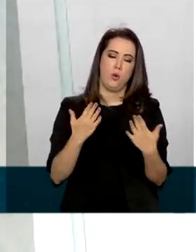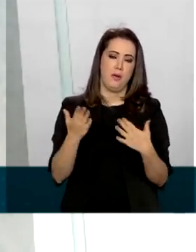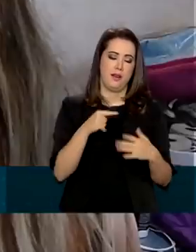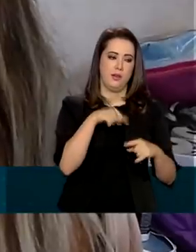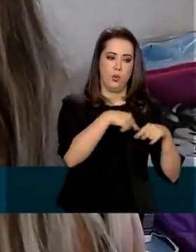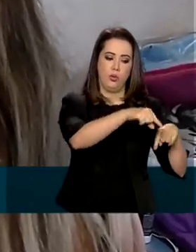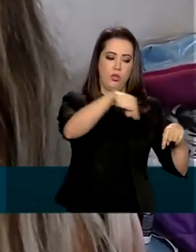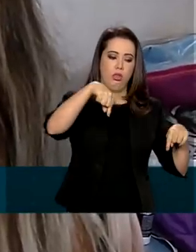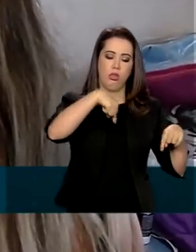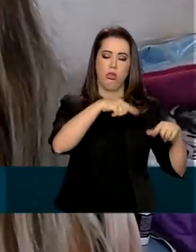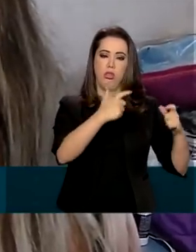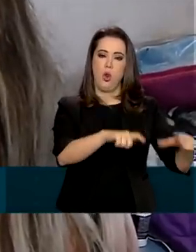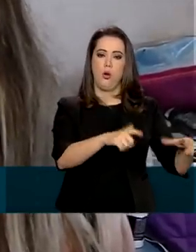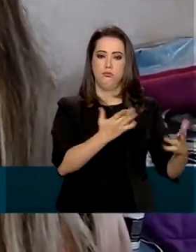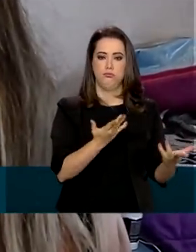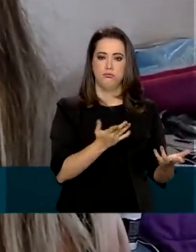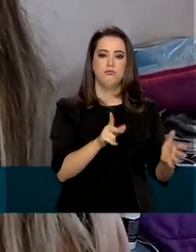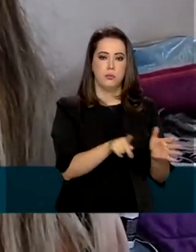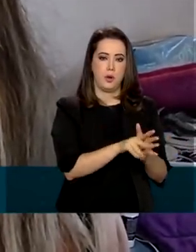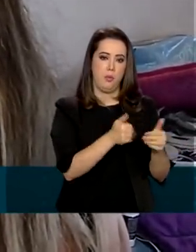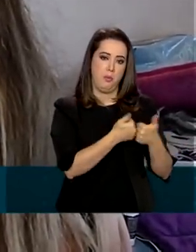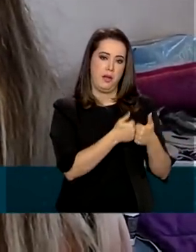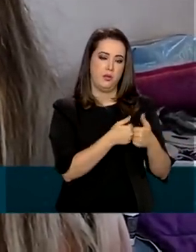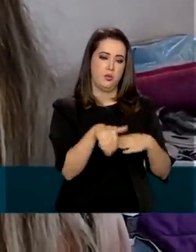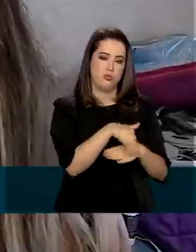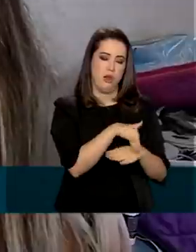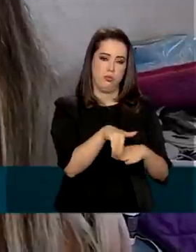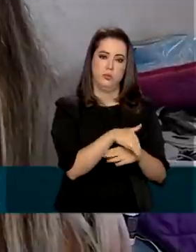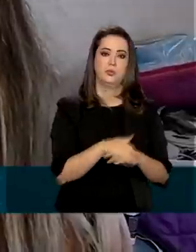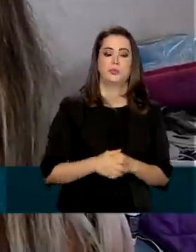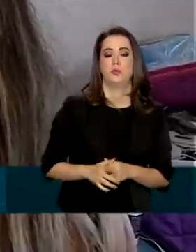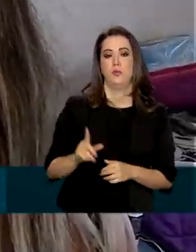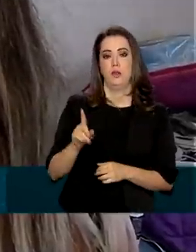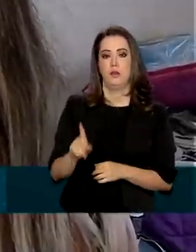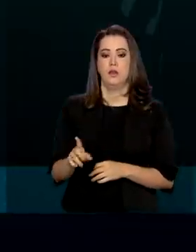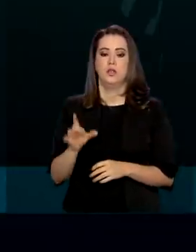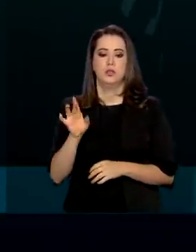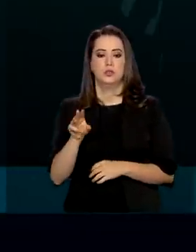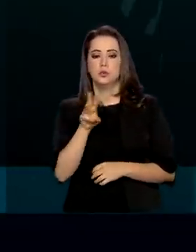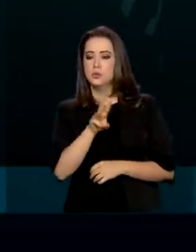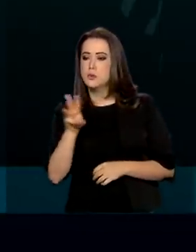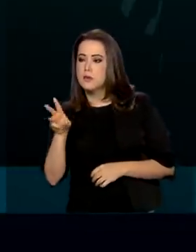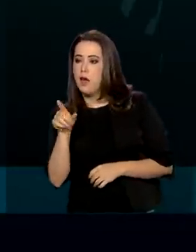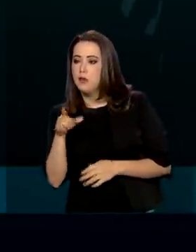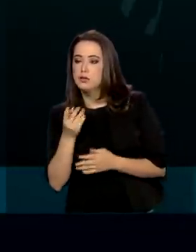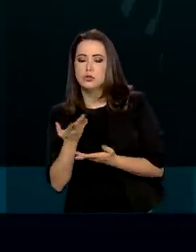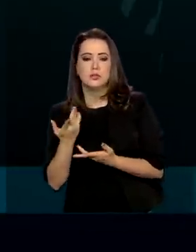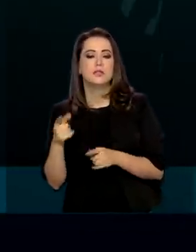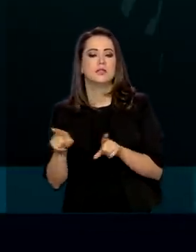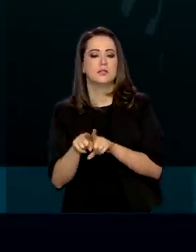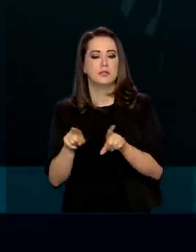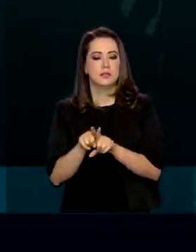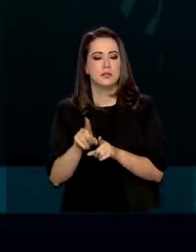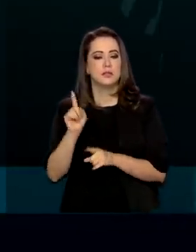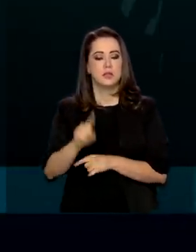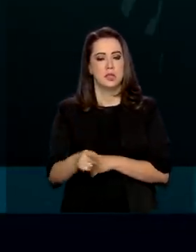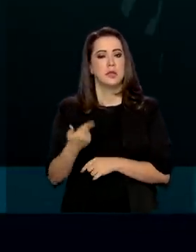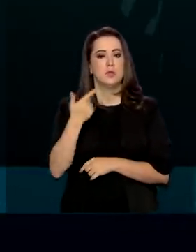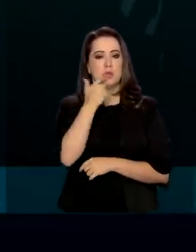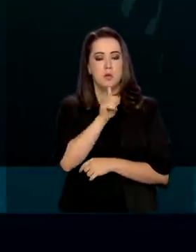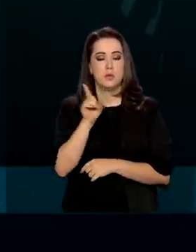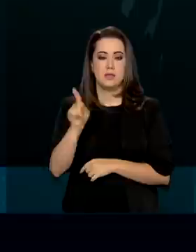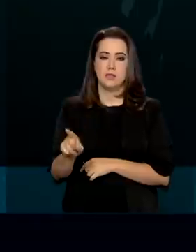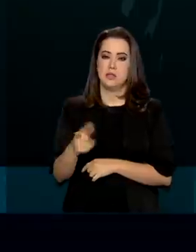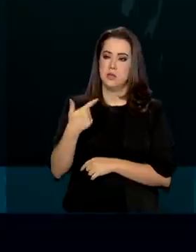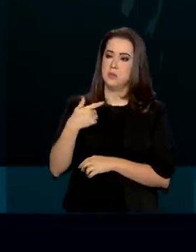minha casa. Comprar assim, sem sair de casa, com apenas algumas clicadas, virou um hábito também para a Silvana. Mas